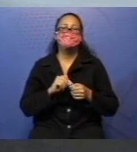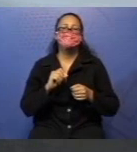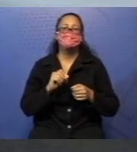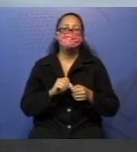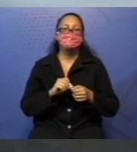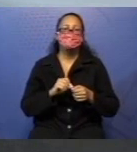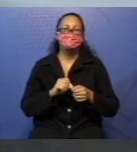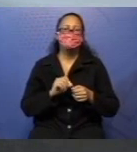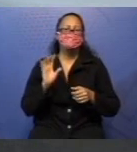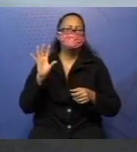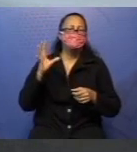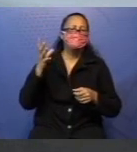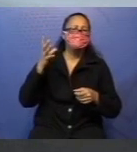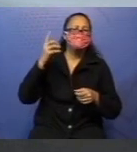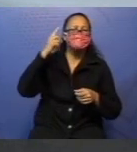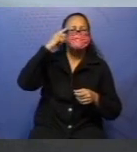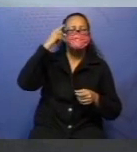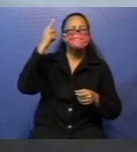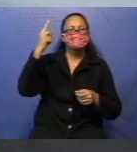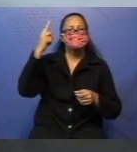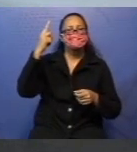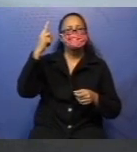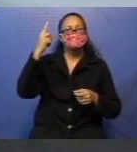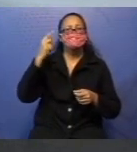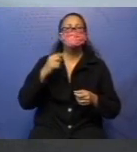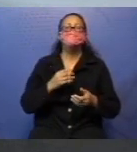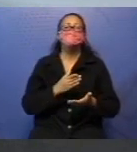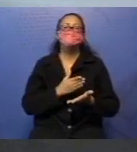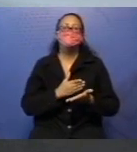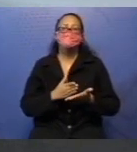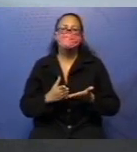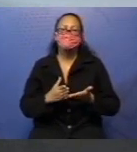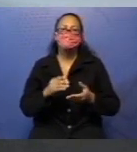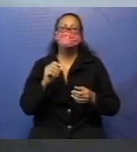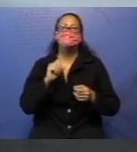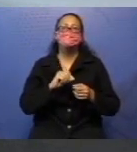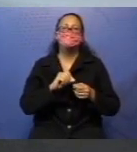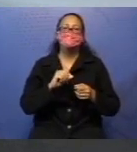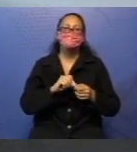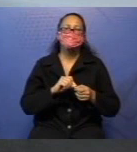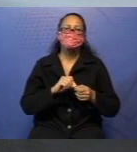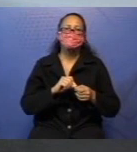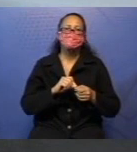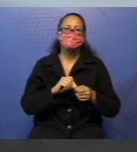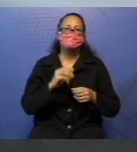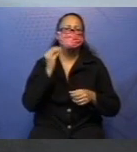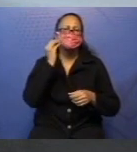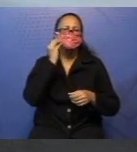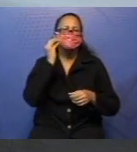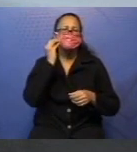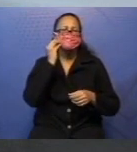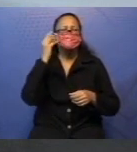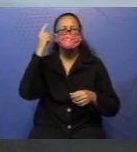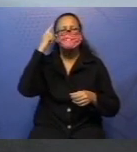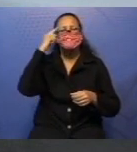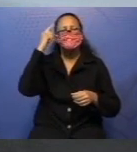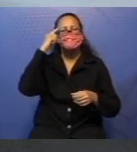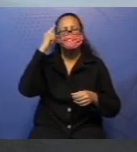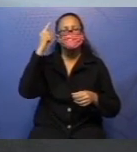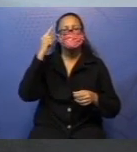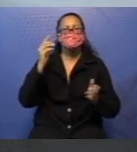aparecendo as dúvidas. Então comecem a fazer, a tentar fazer, a tentar entender a partir de agora.